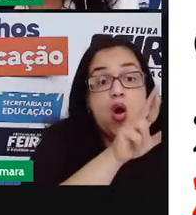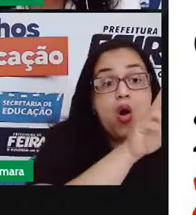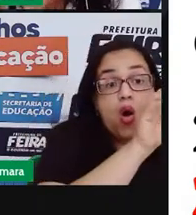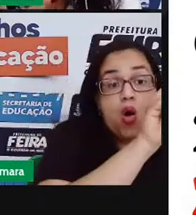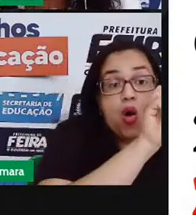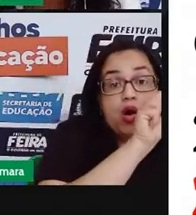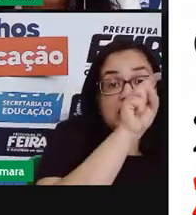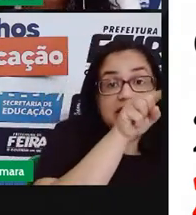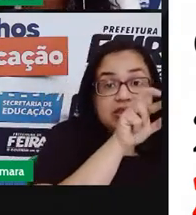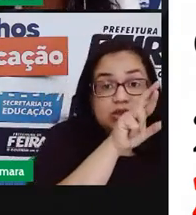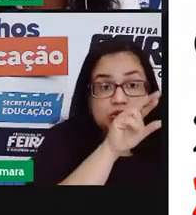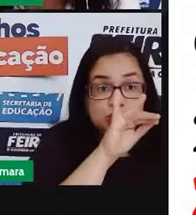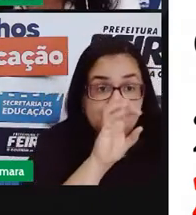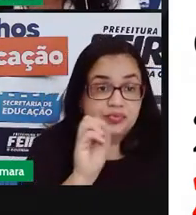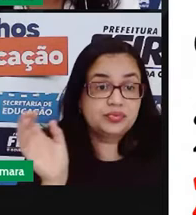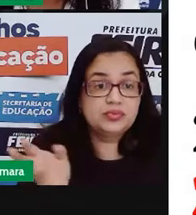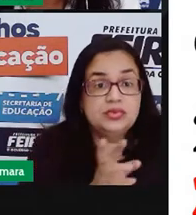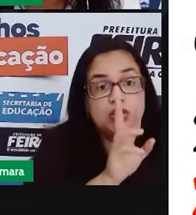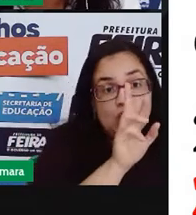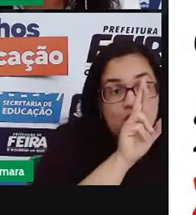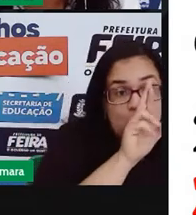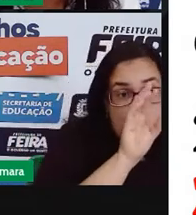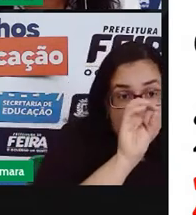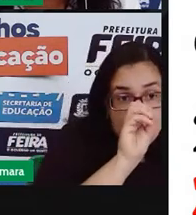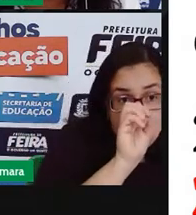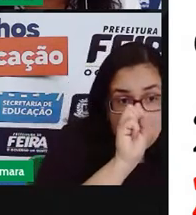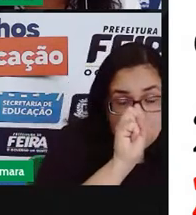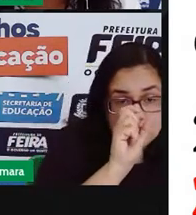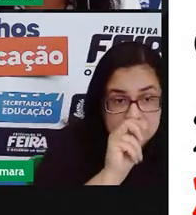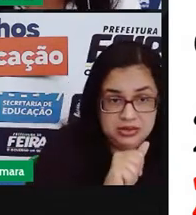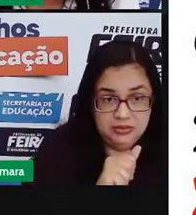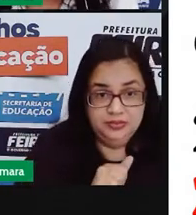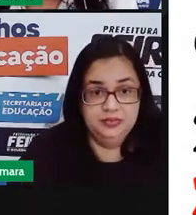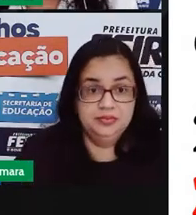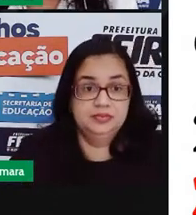Casa, rosário, rosa.